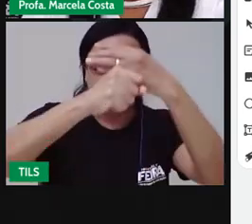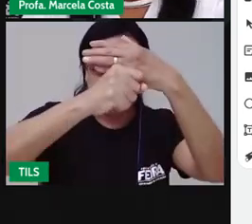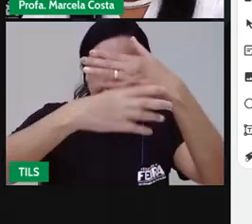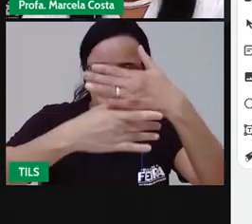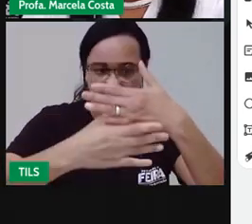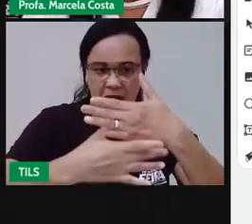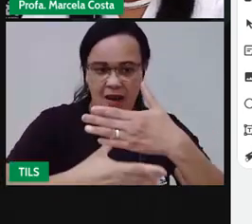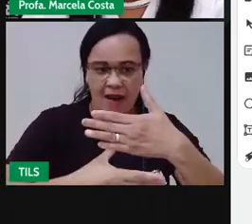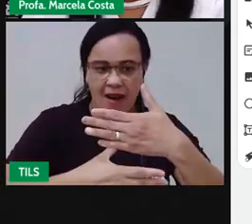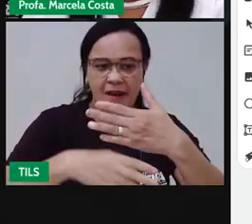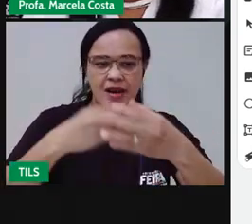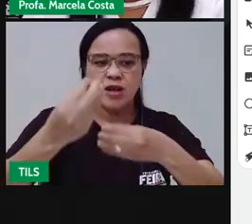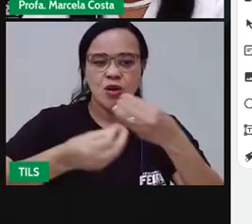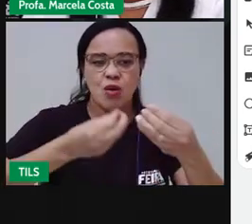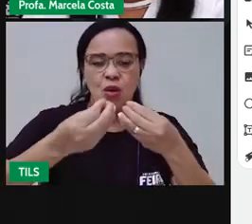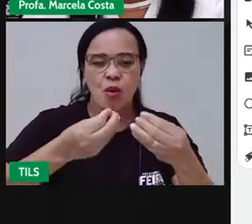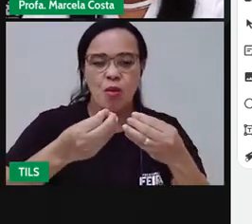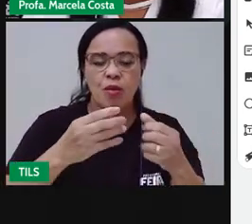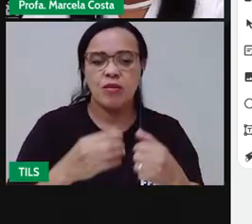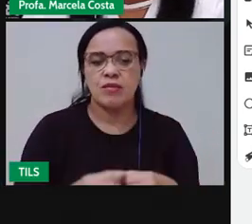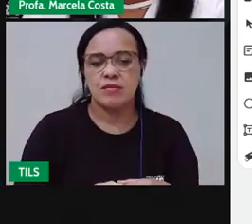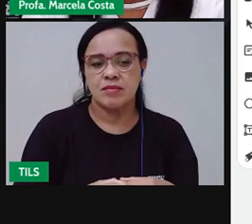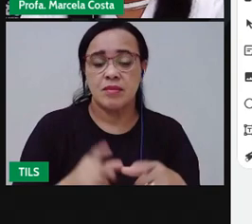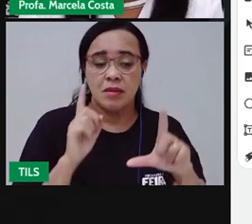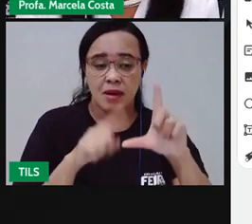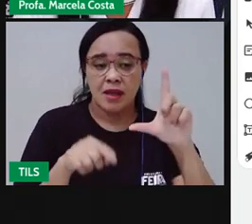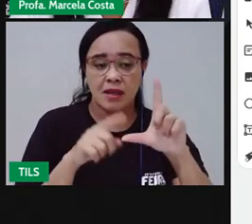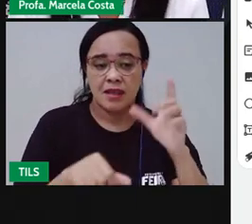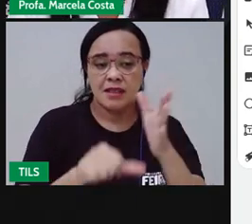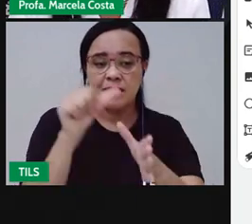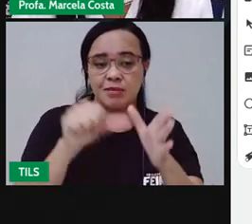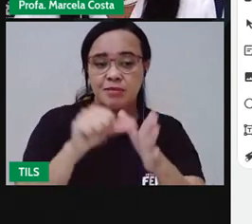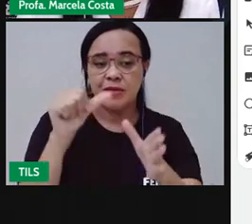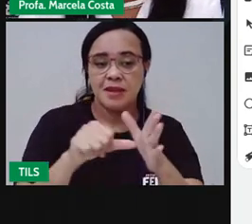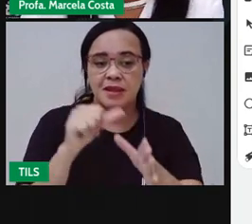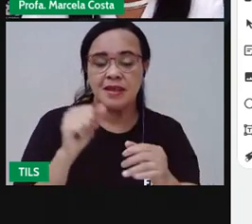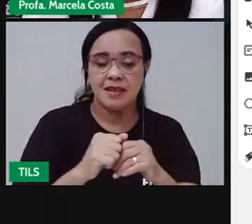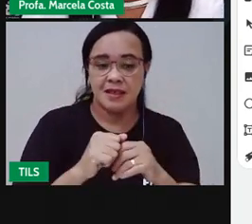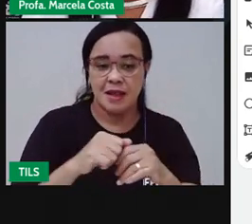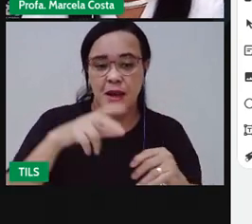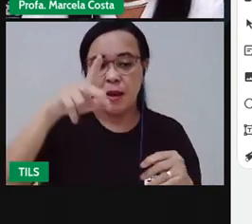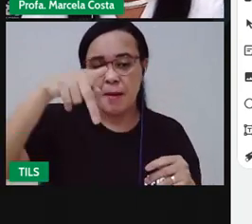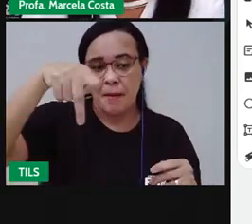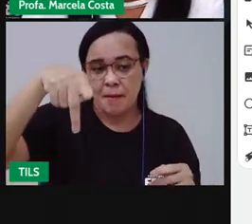É a letra P, né? Isso. Observe o movimento que a gente faz para escrever.